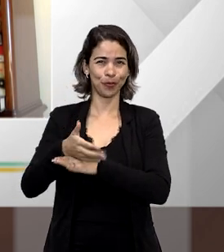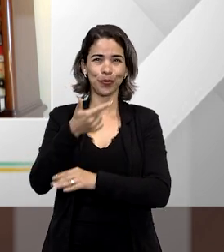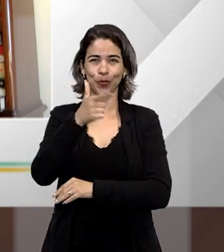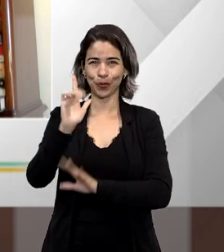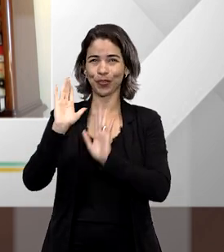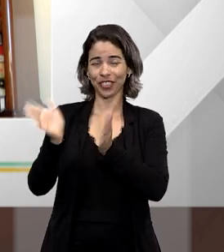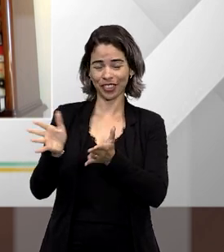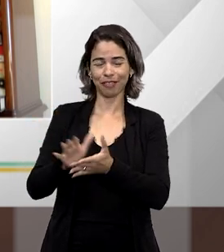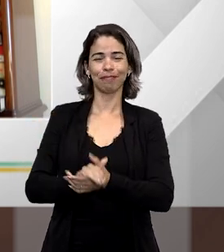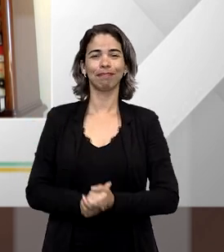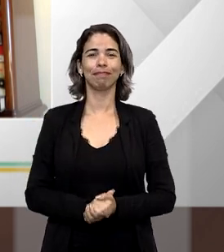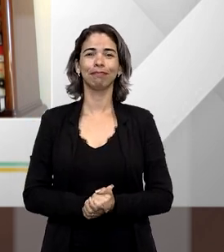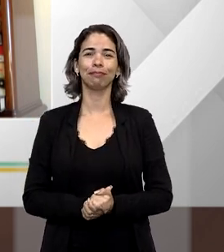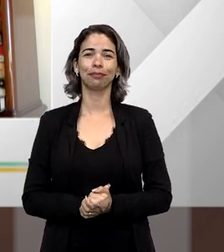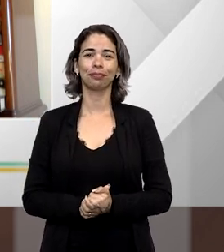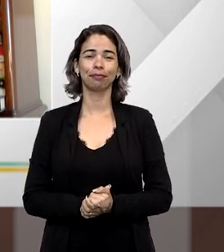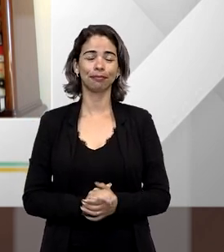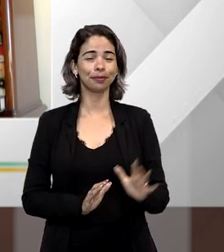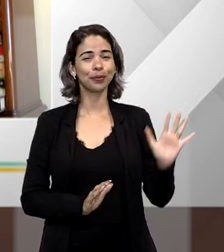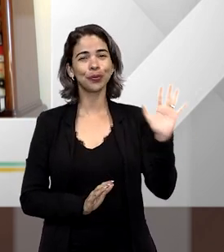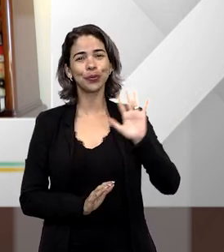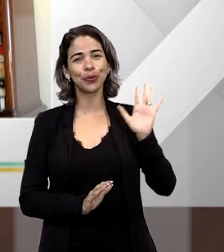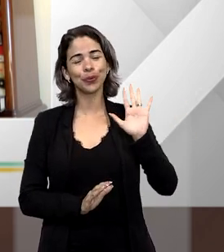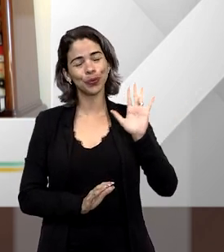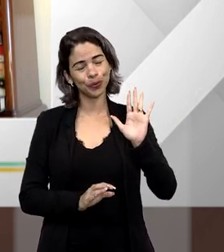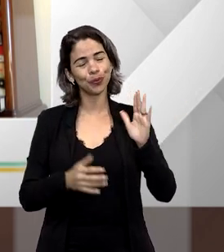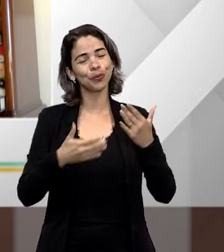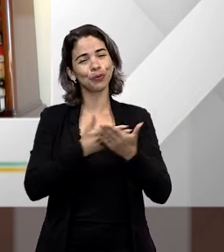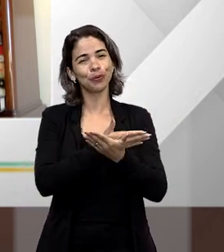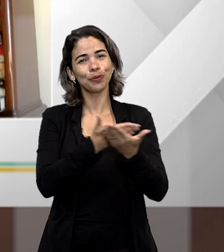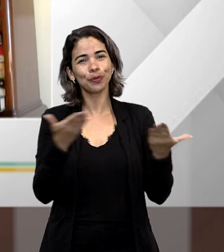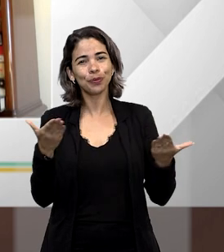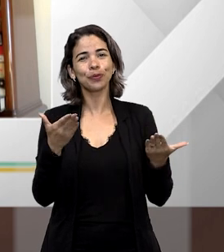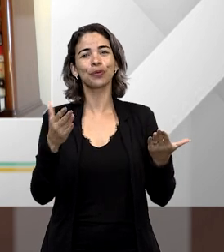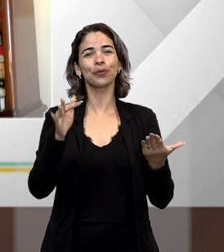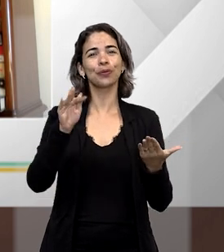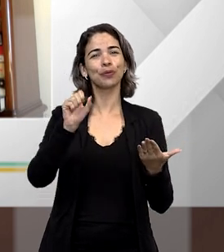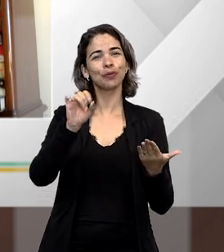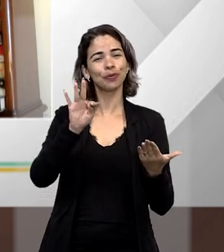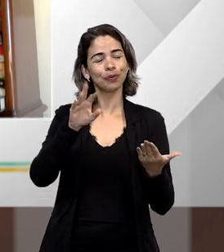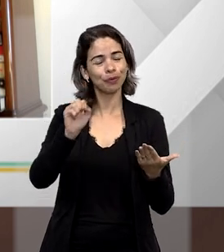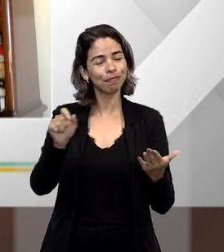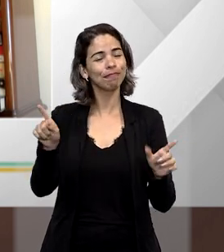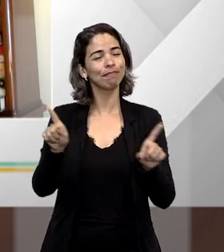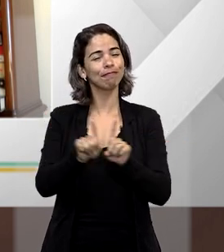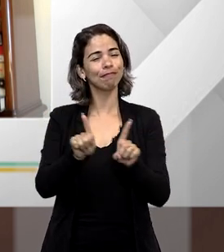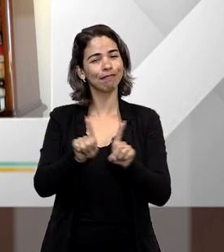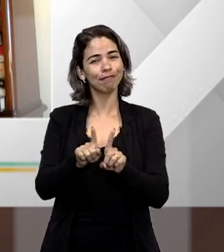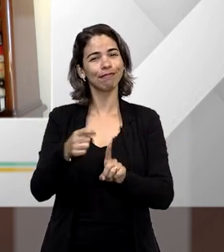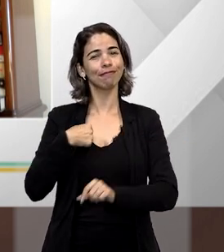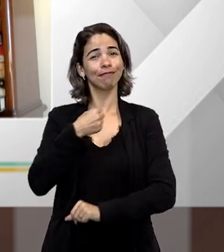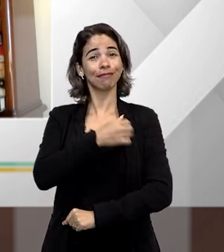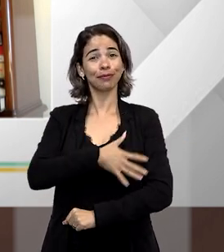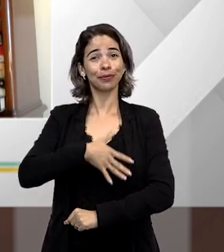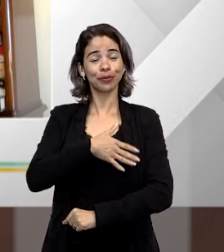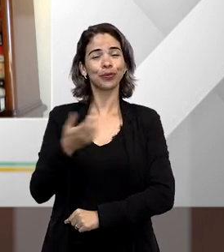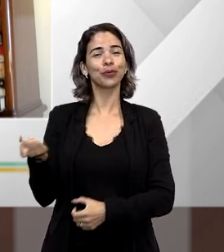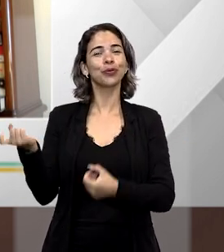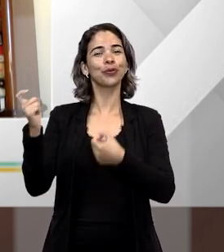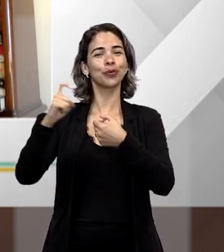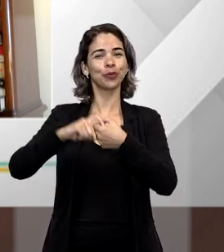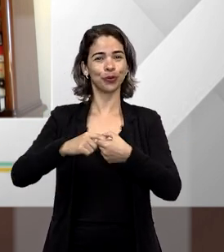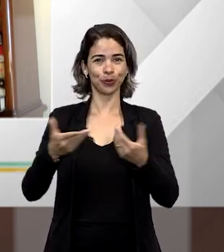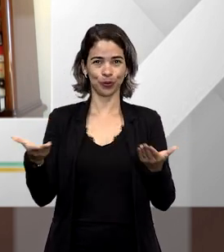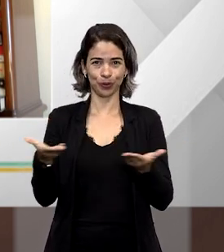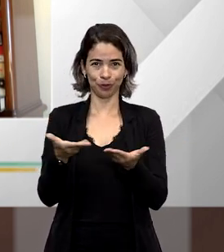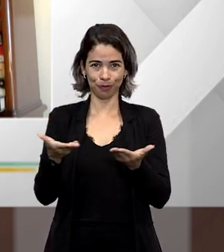de outro programa, não é, professor? Olá, Fátima Ochoa, olá pessoal do Entender Direito. Realmente é uma satisfação estarmos aqui